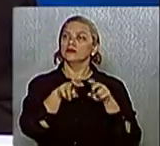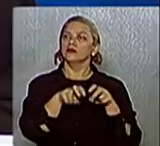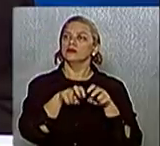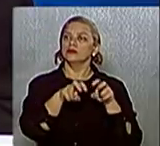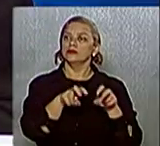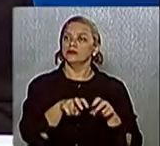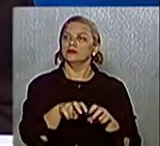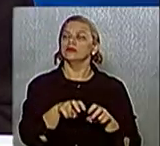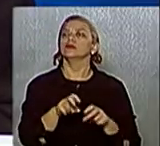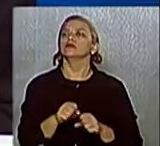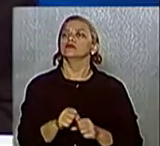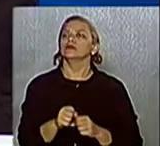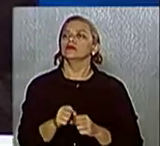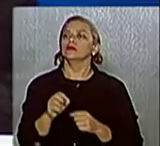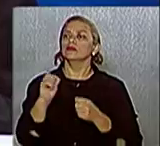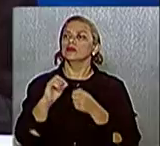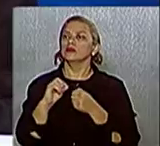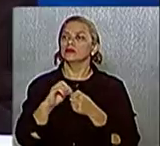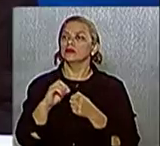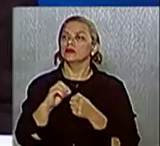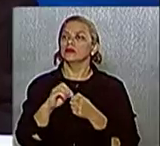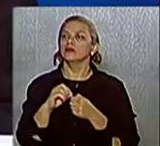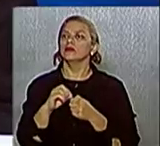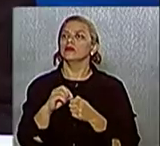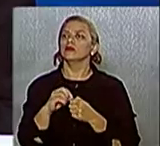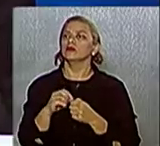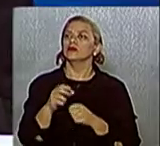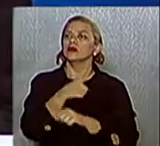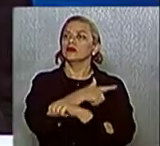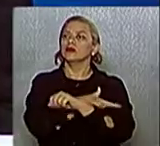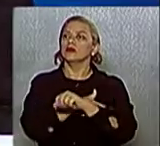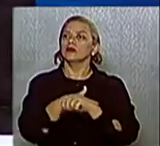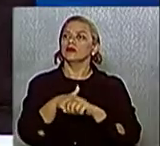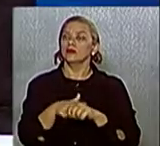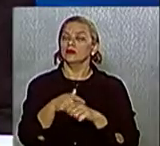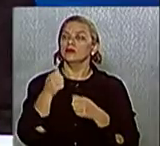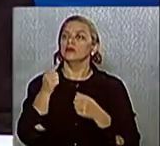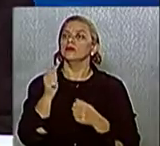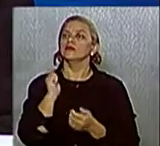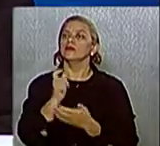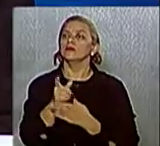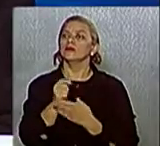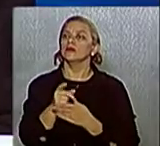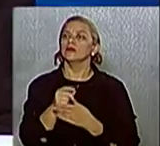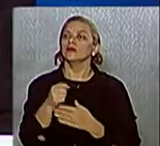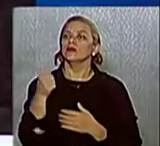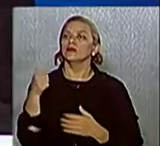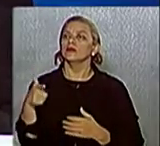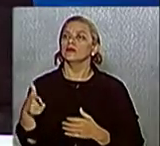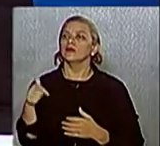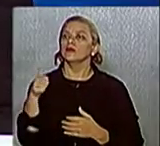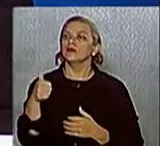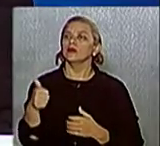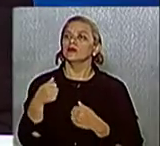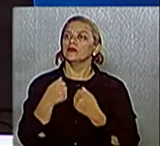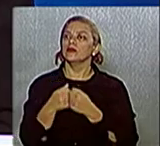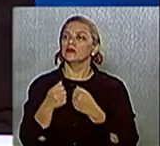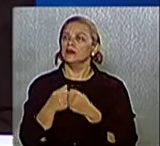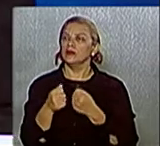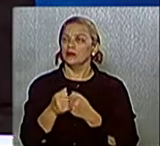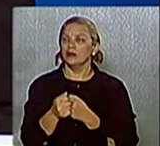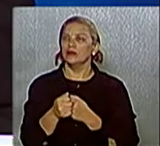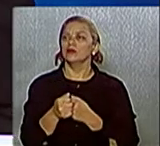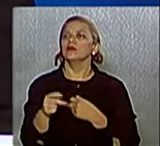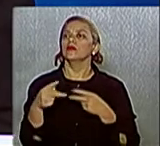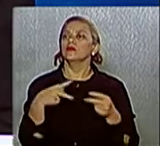que nós estamos investindo muito na área da educação. Nós compramos 21 ônibus para o transporte escolar em Guaratinguetá, ônibus tracionados,